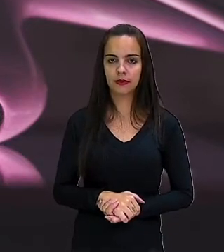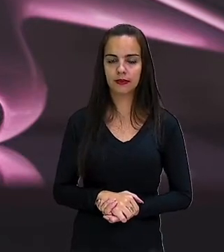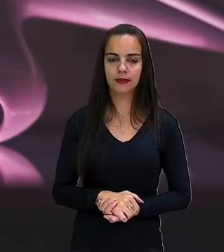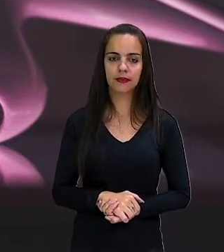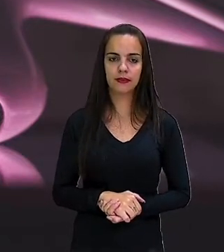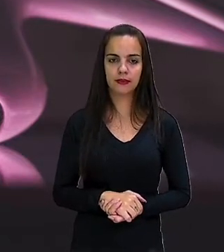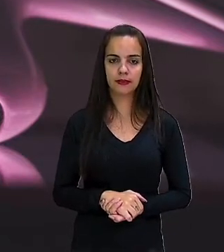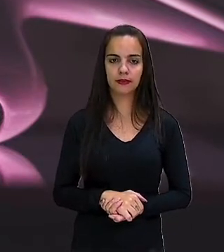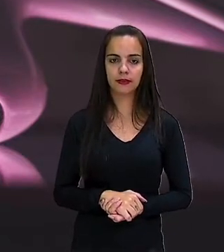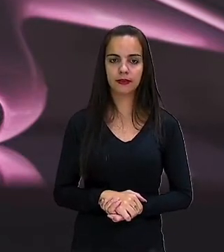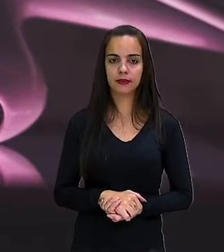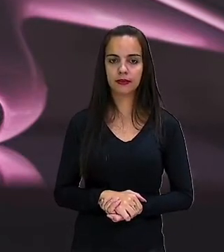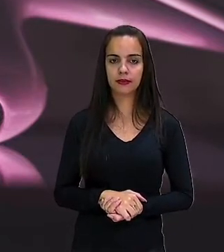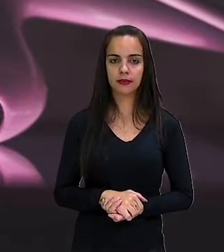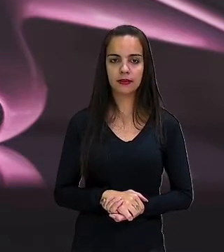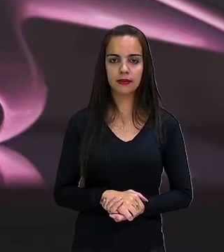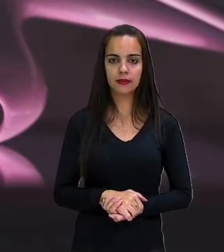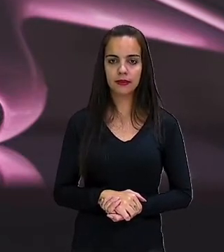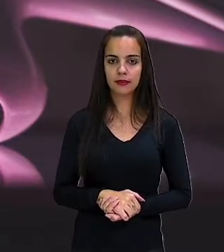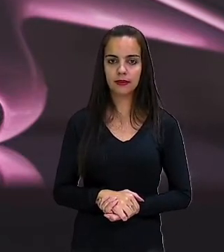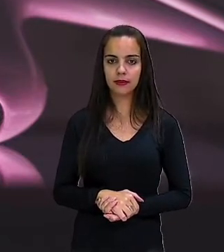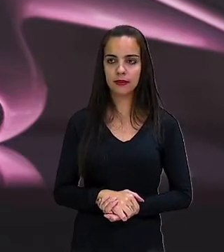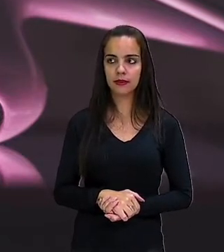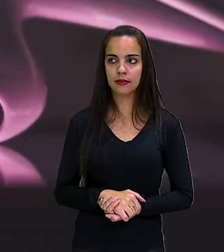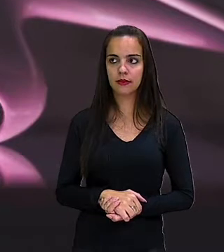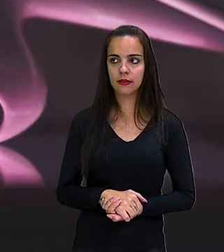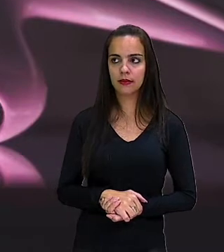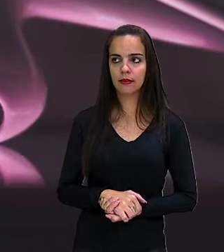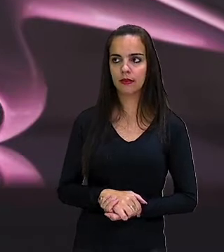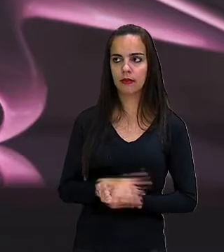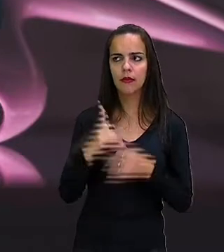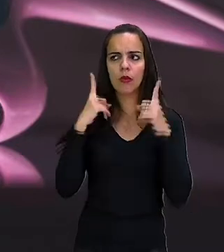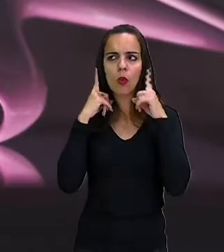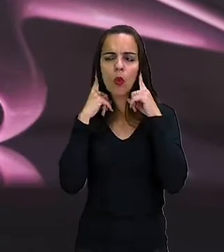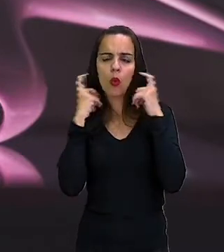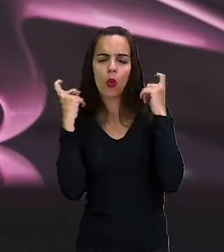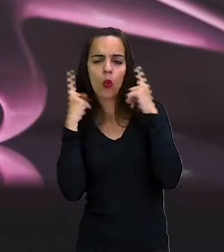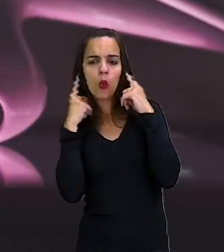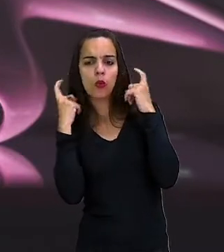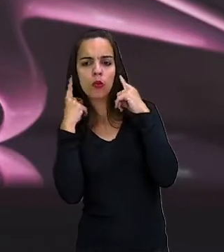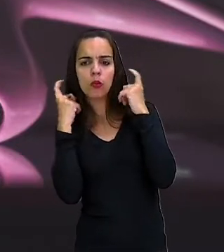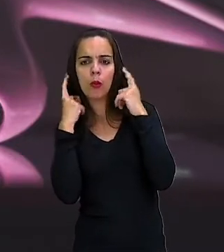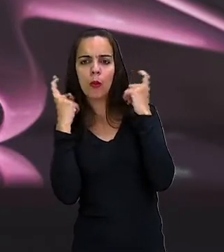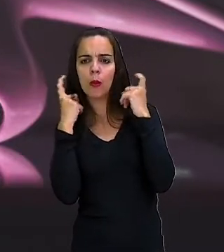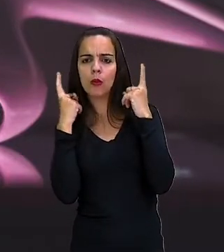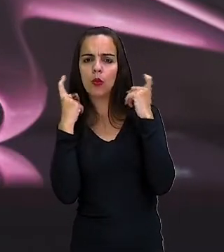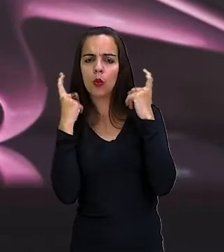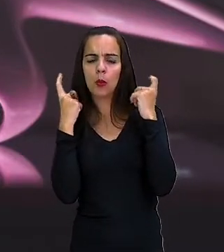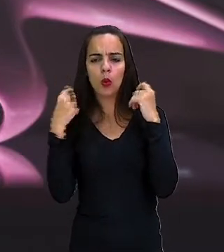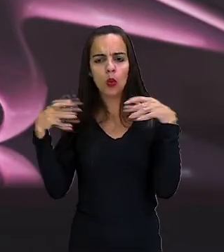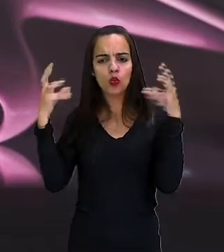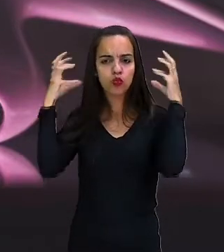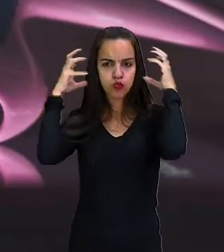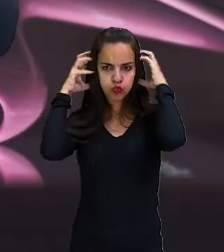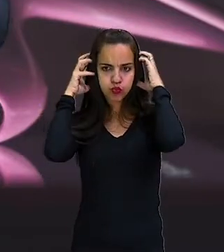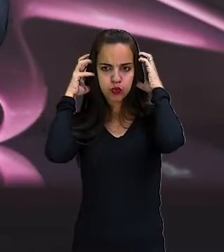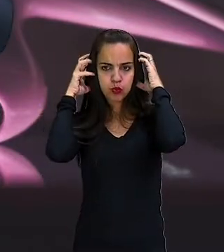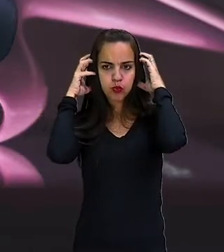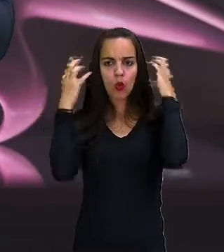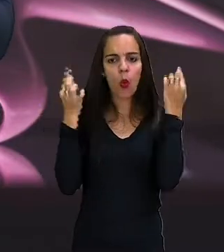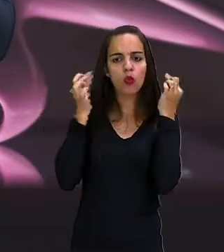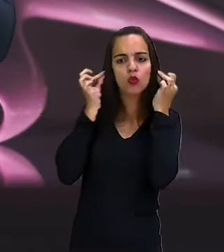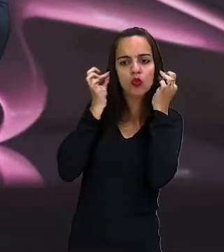usually take a while. Então, barulho dos fones de ouvidos,